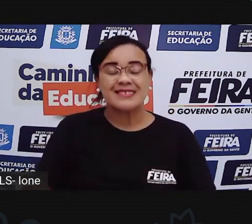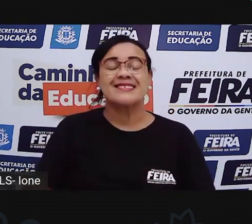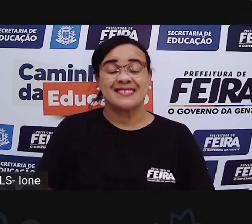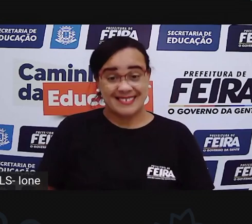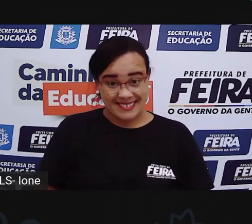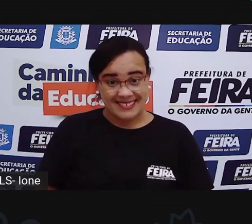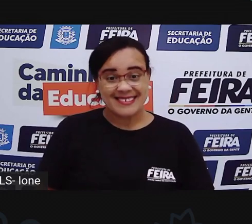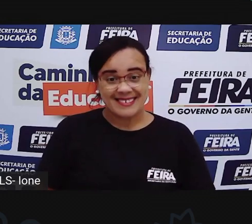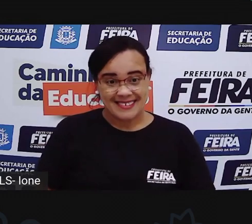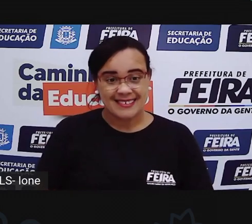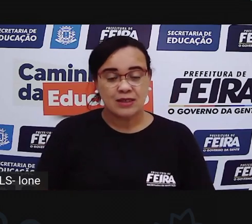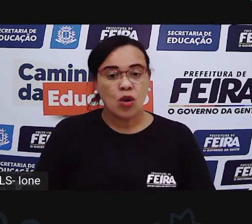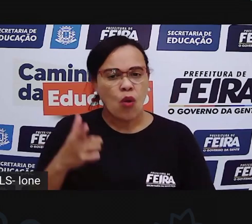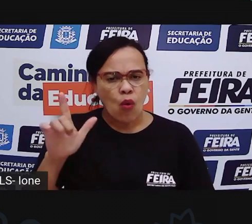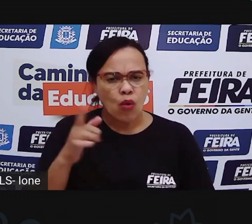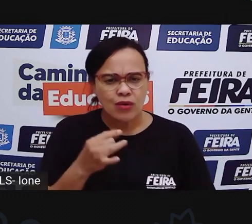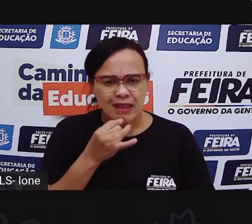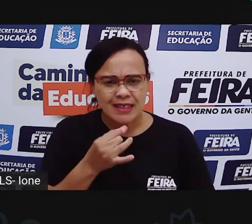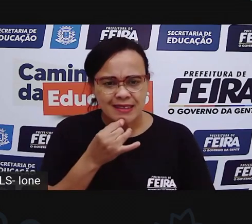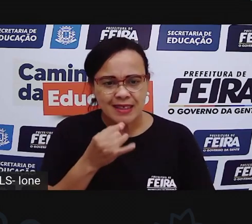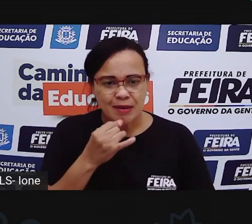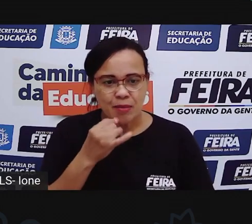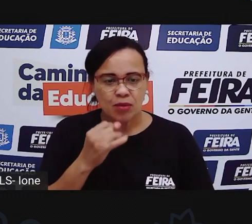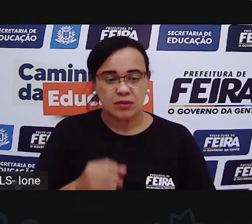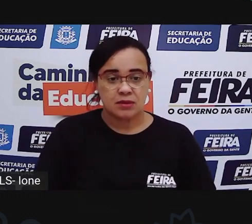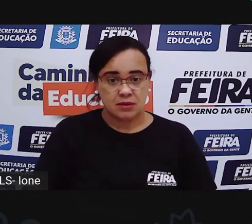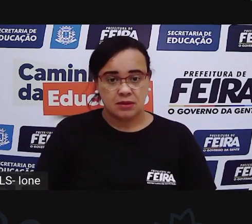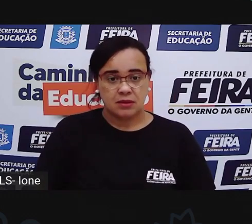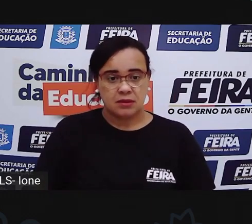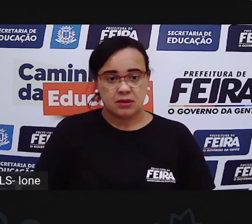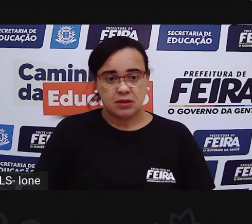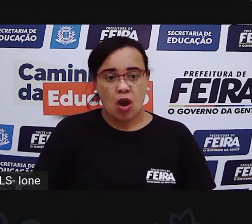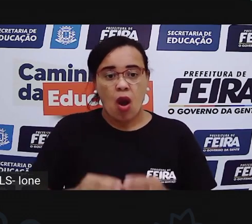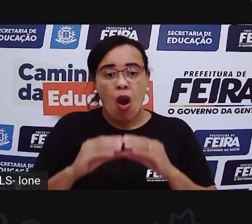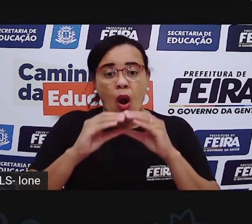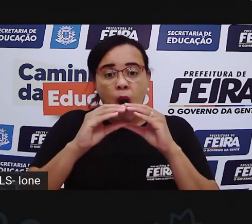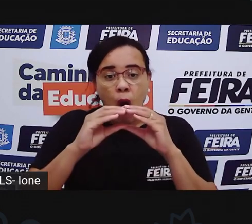Outra coisa que a gente pode brincar, ó, é fazer a bola na mesa, ó.